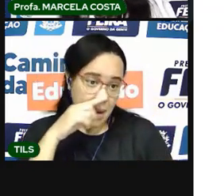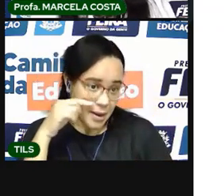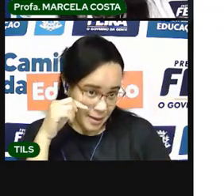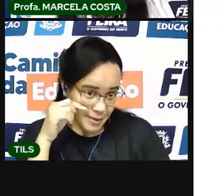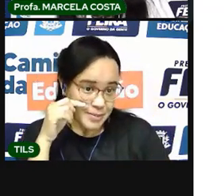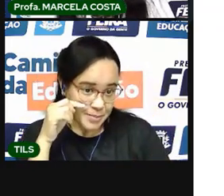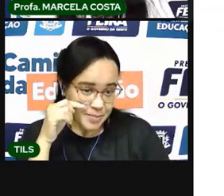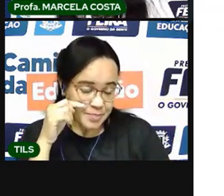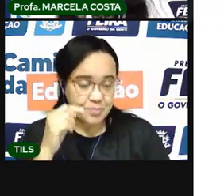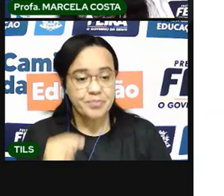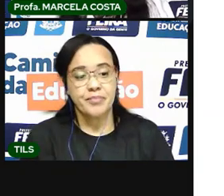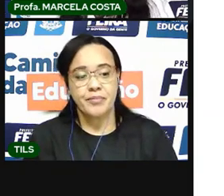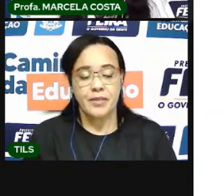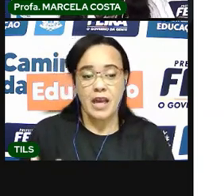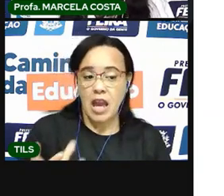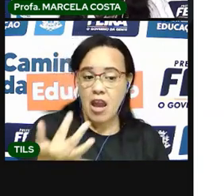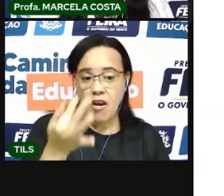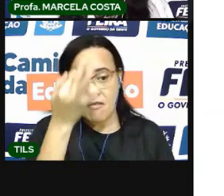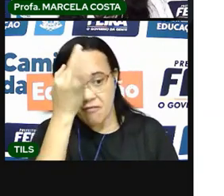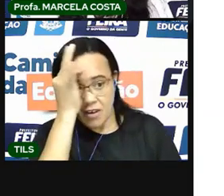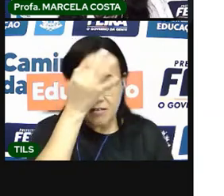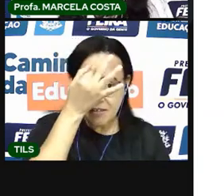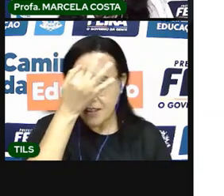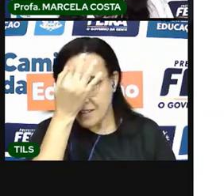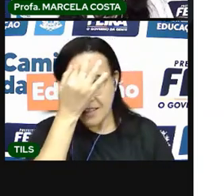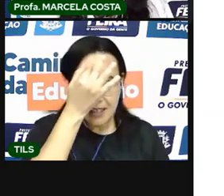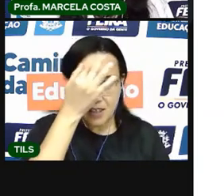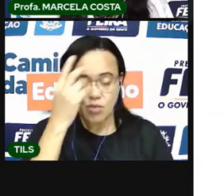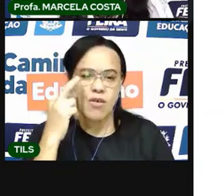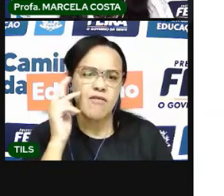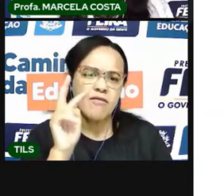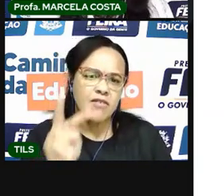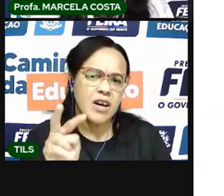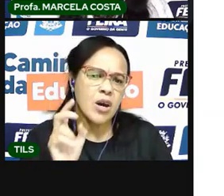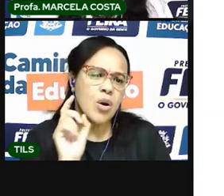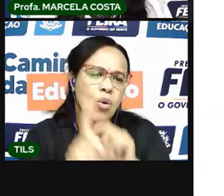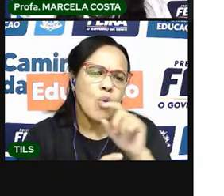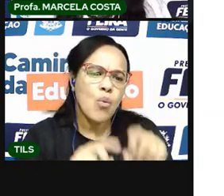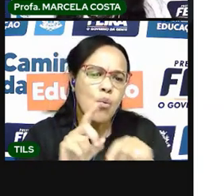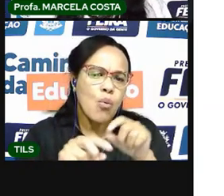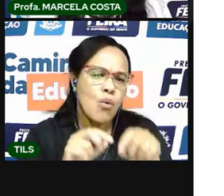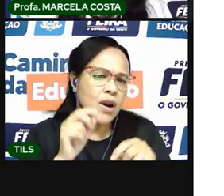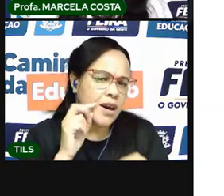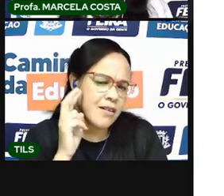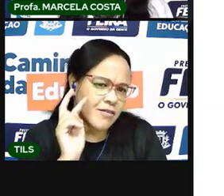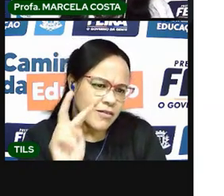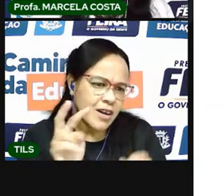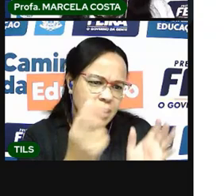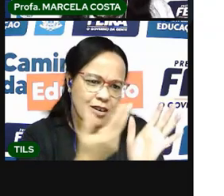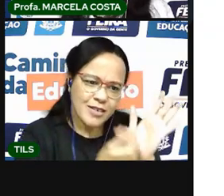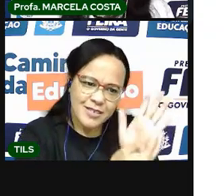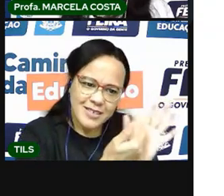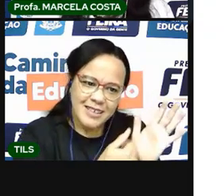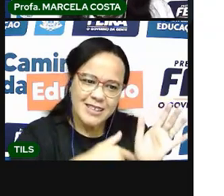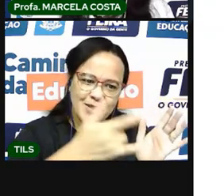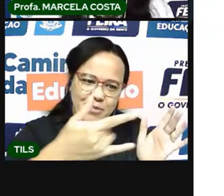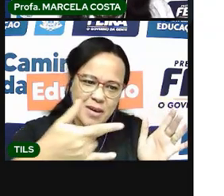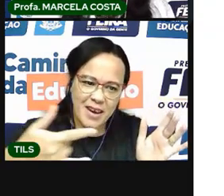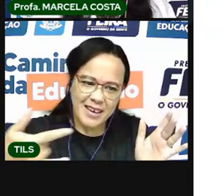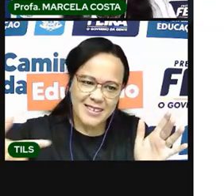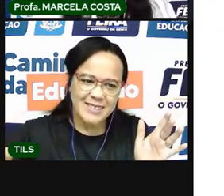em fevereiro, a gente já vê aqui pescaria, né? A vê o peixe, um rio.